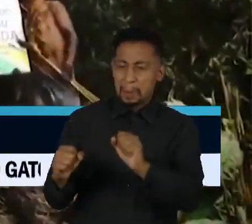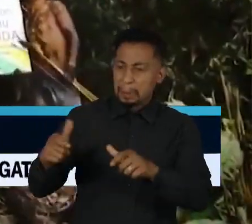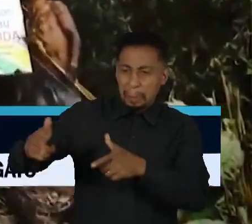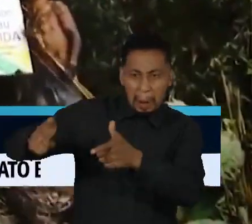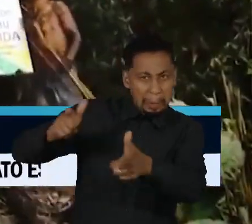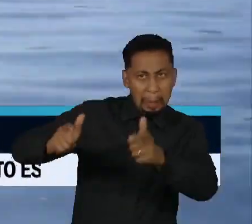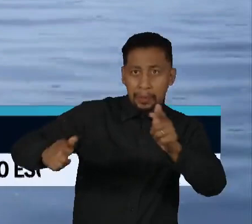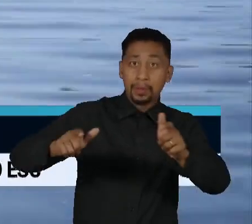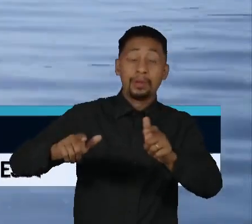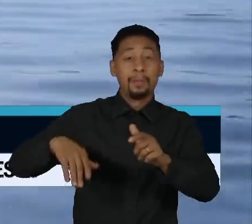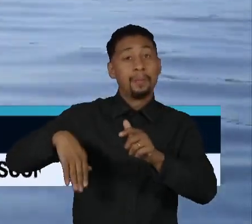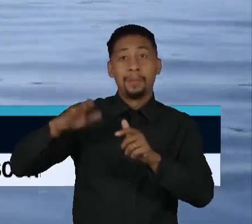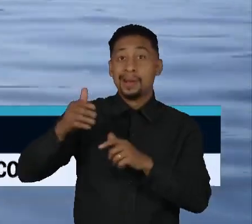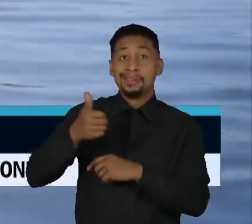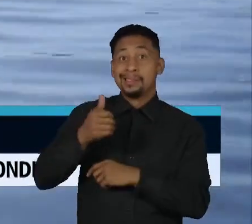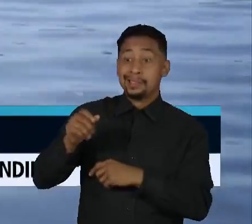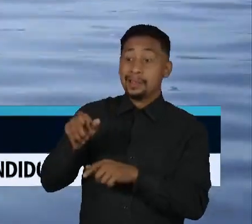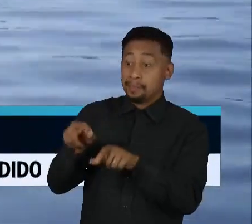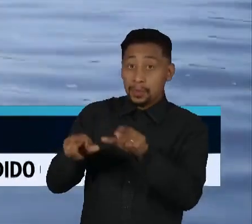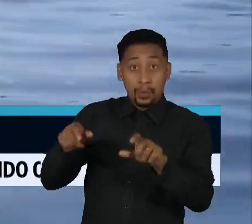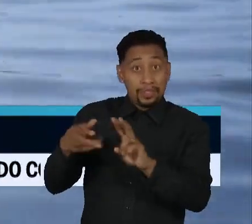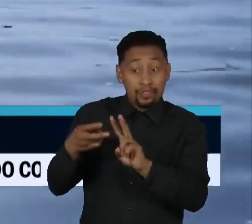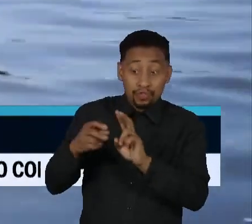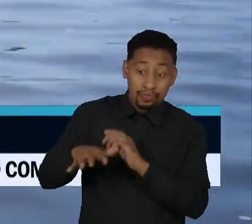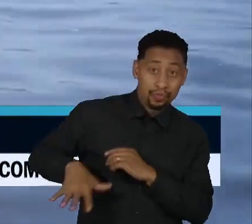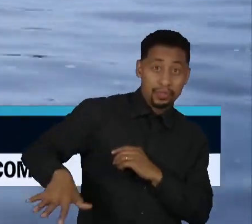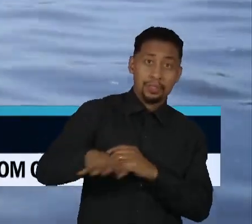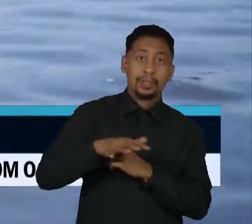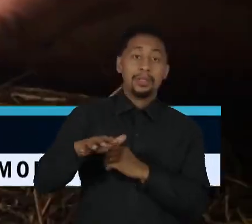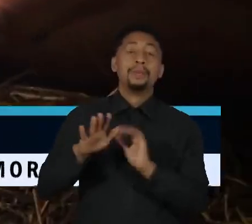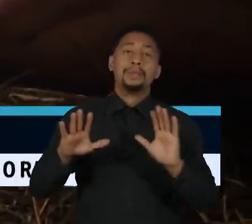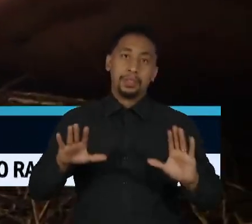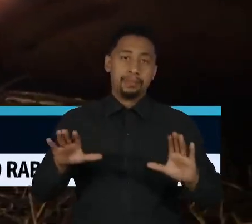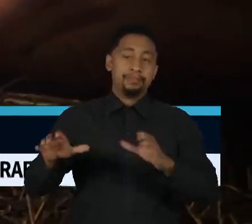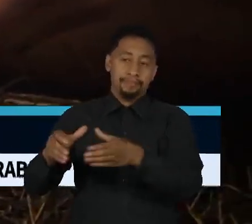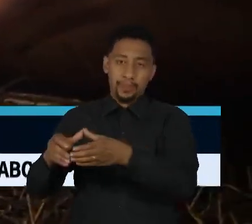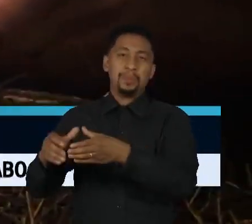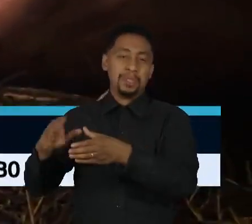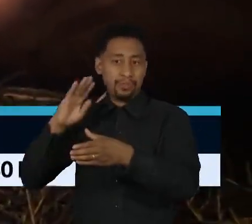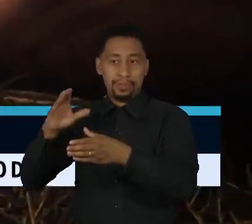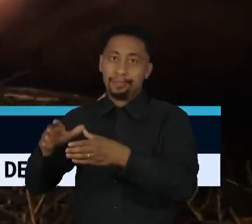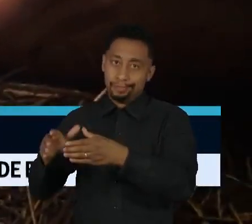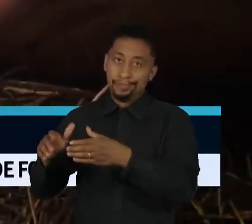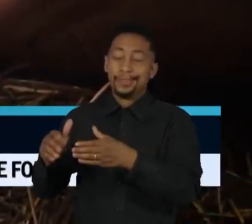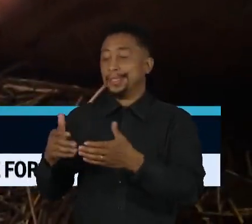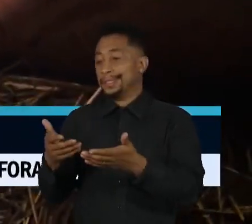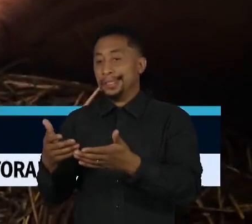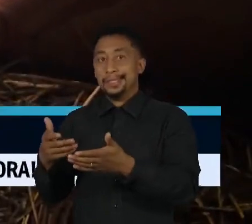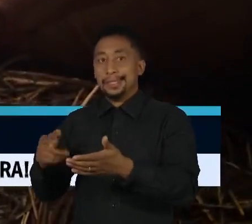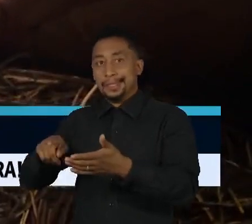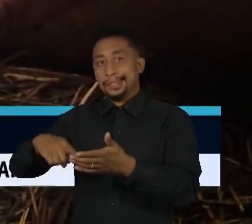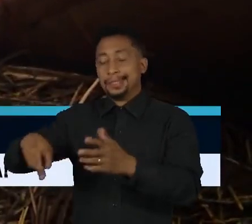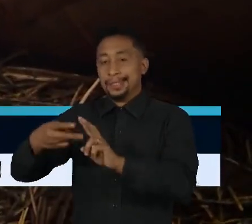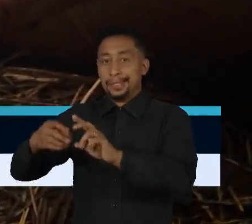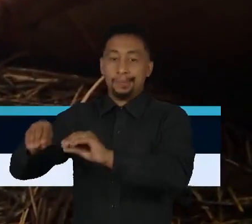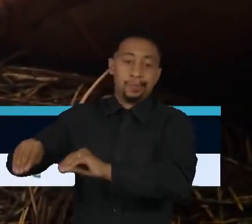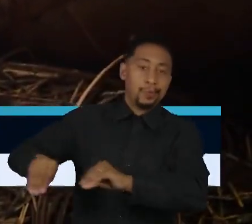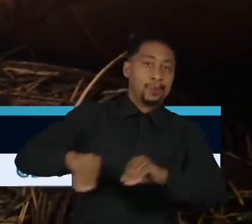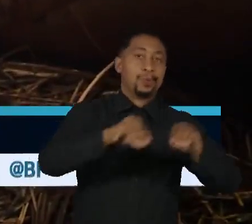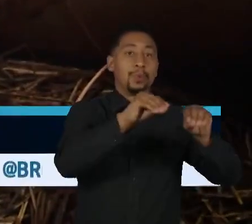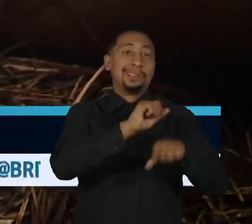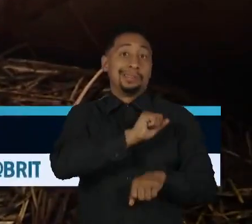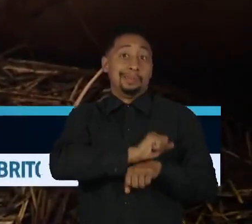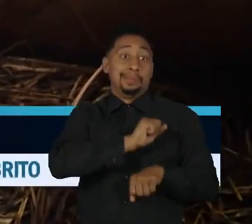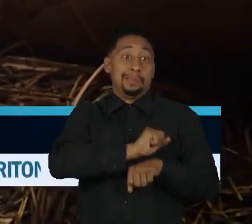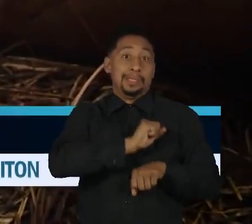viviam na região. O restante da comunidade deixou o local e os descendentes só voltaram depois da promulgação